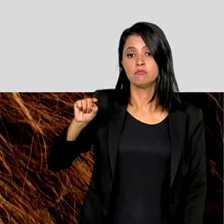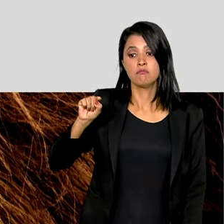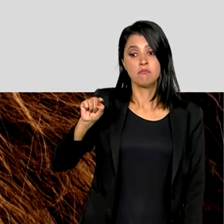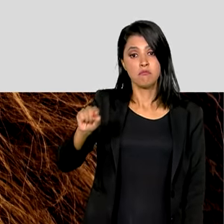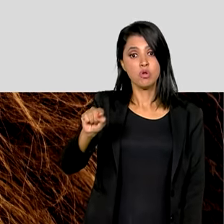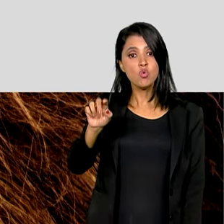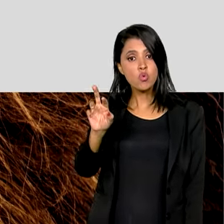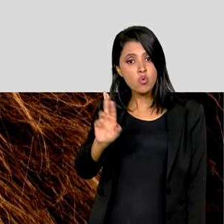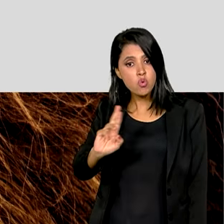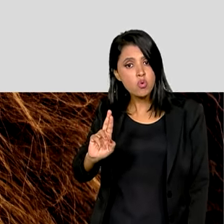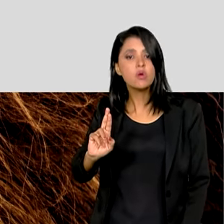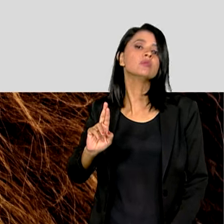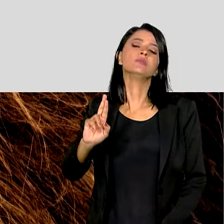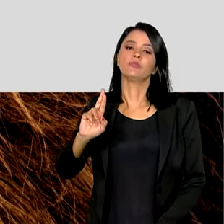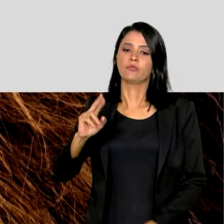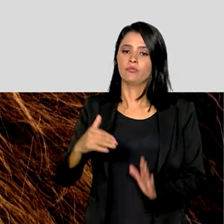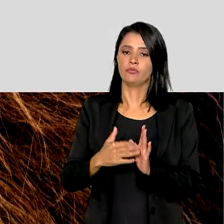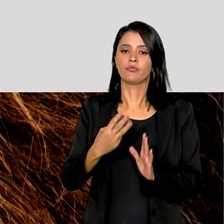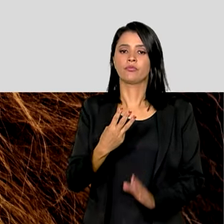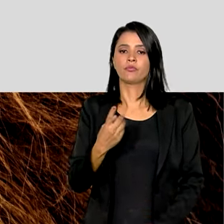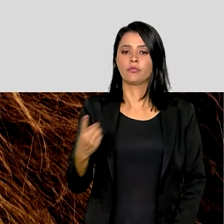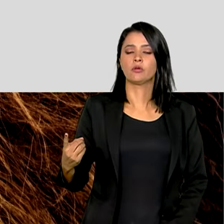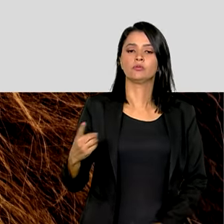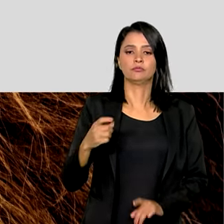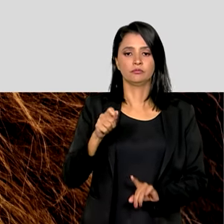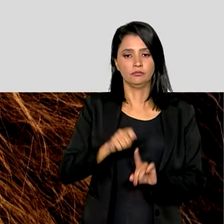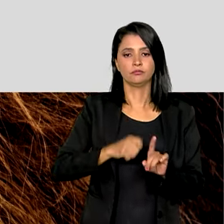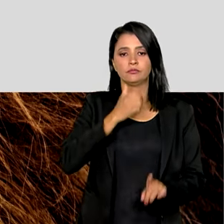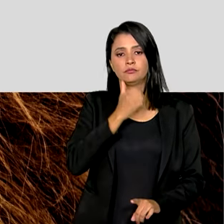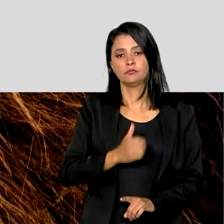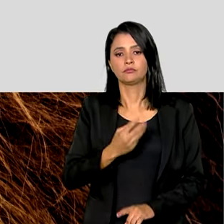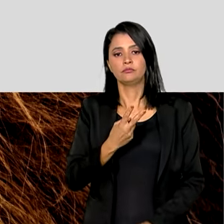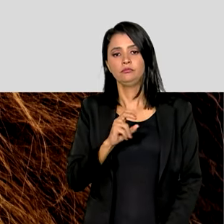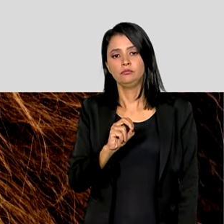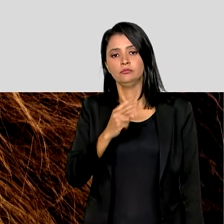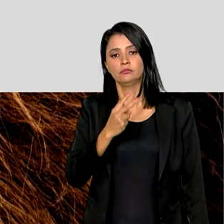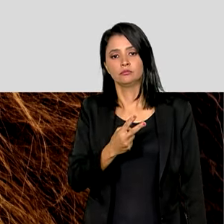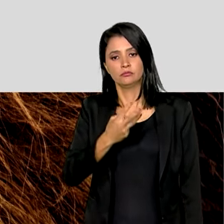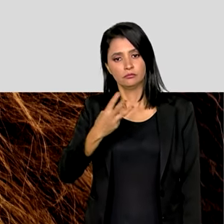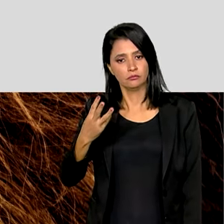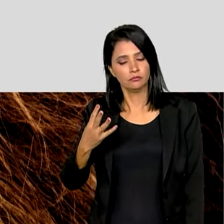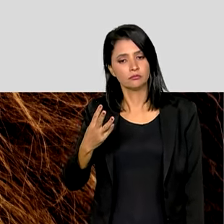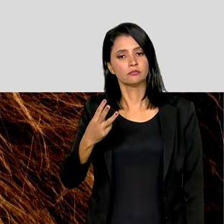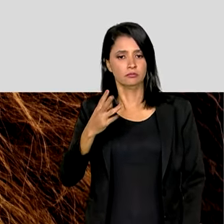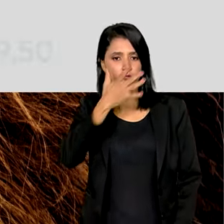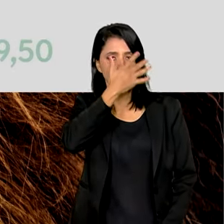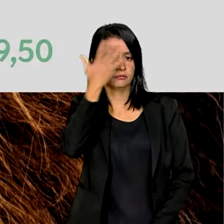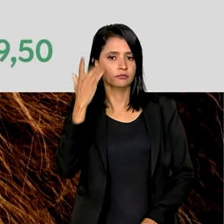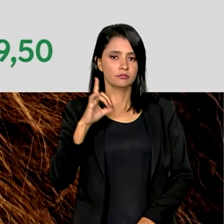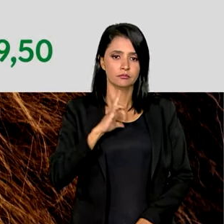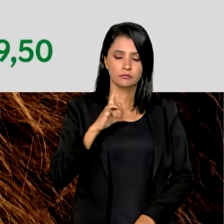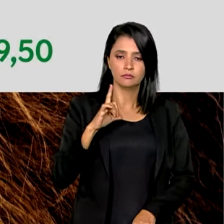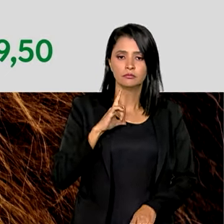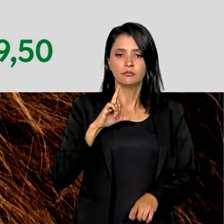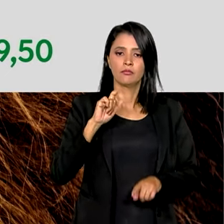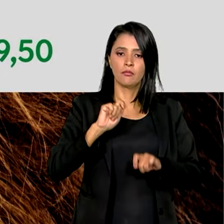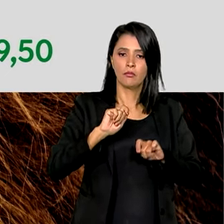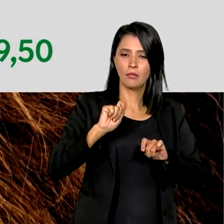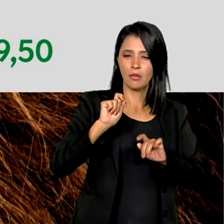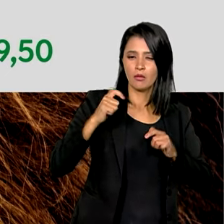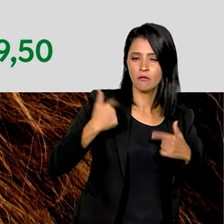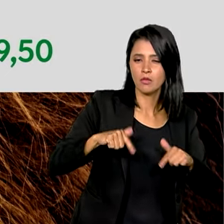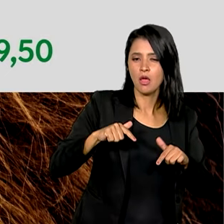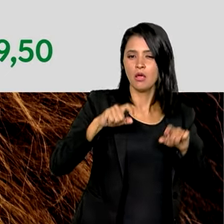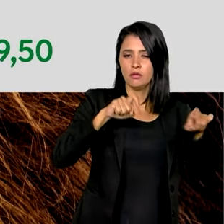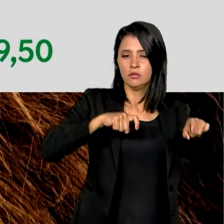em 31 de dezembro de 2023. Quem teve receita de atividade rural